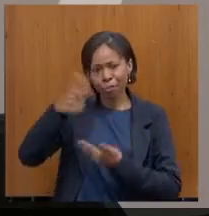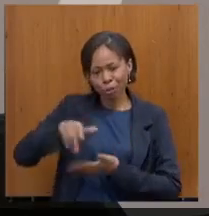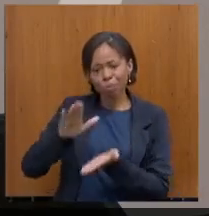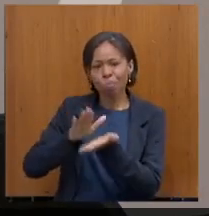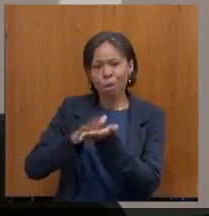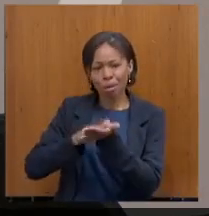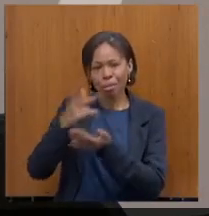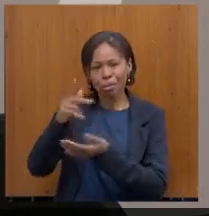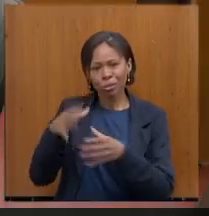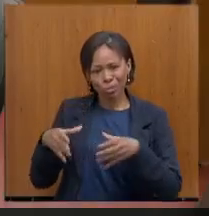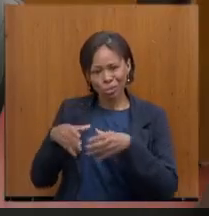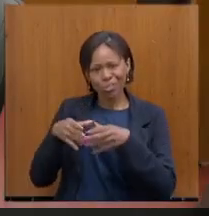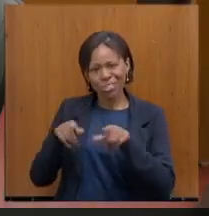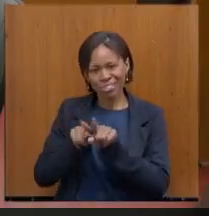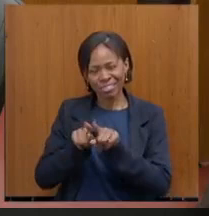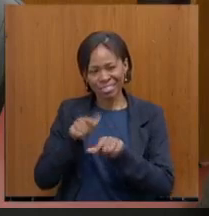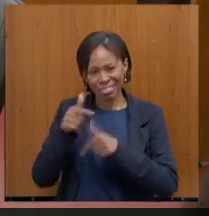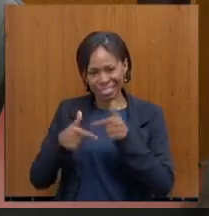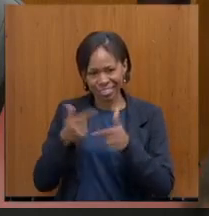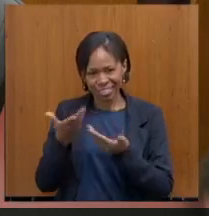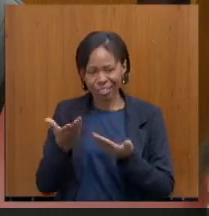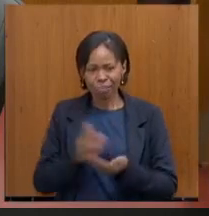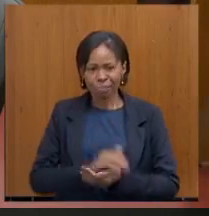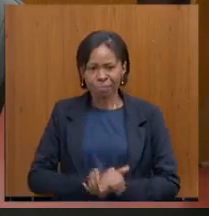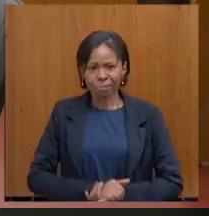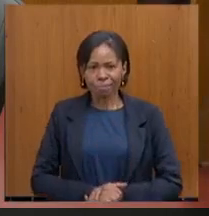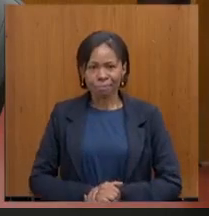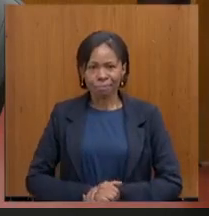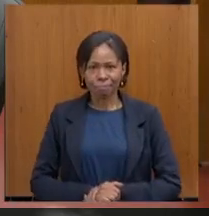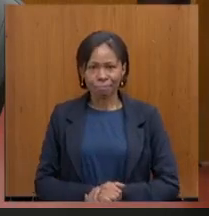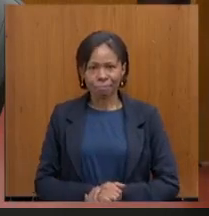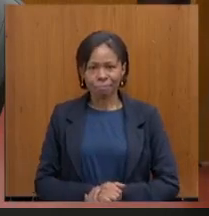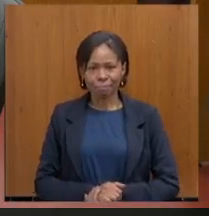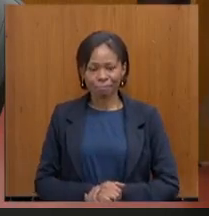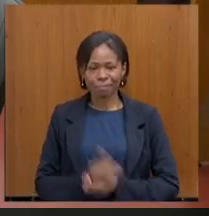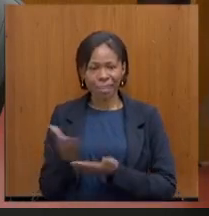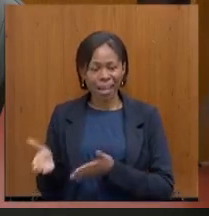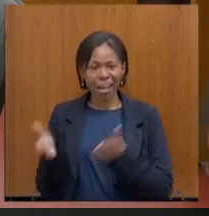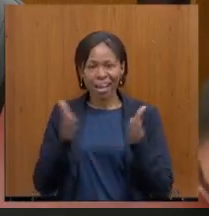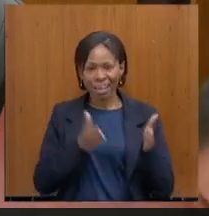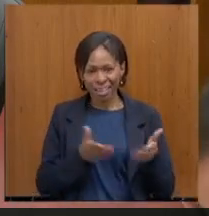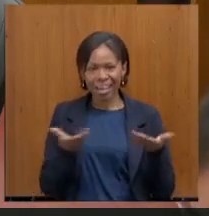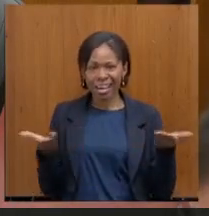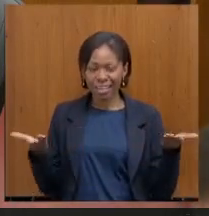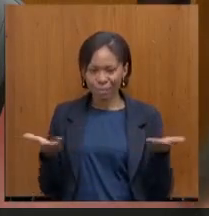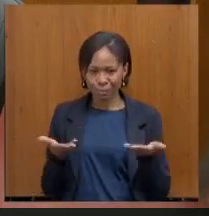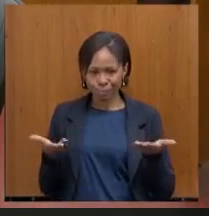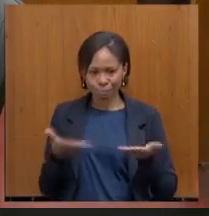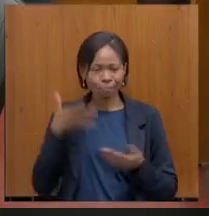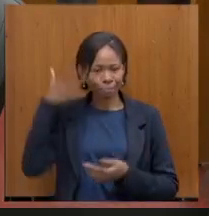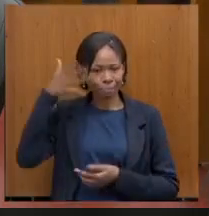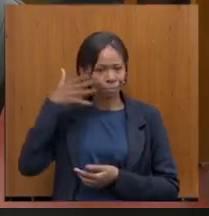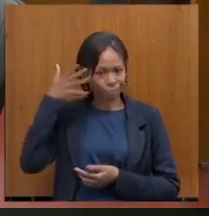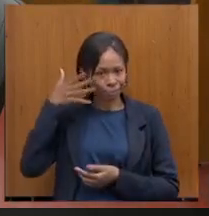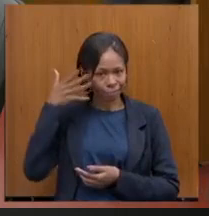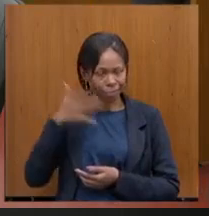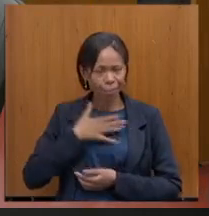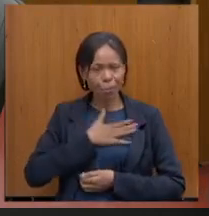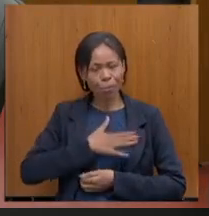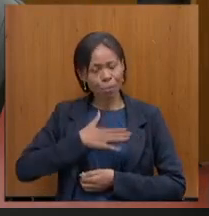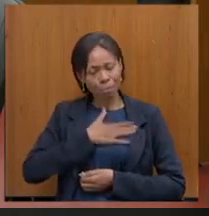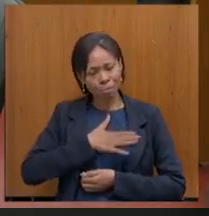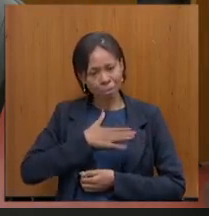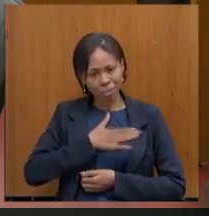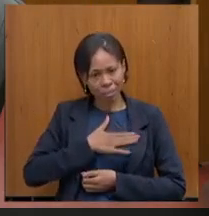ao senhor e toda a sua equipe. Muito obrigado, secretário. Então, a seguir aqui pela ordem de inscrição, com muito prazer,